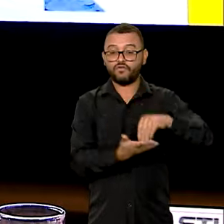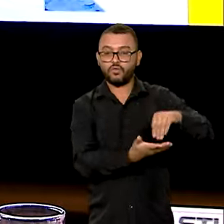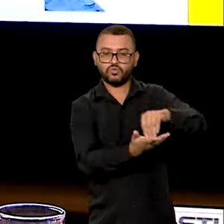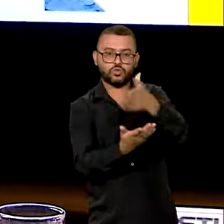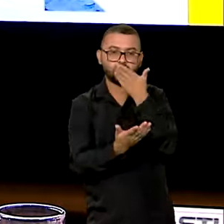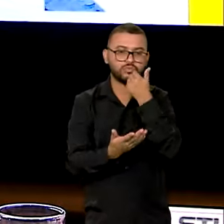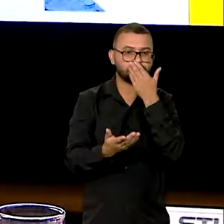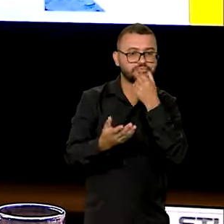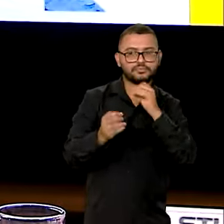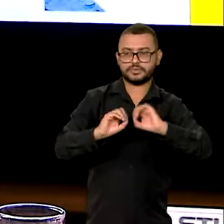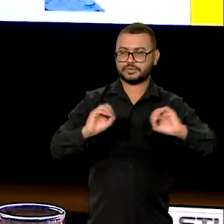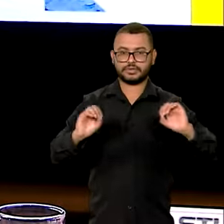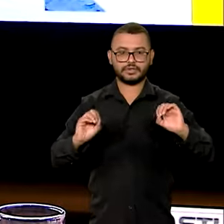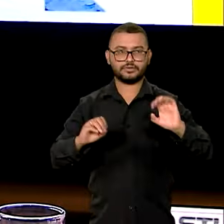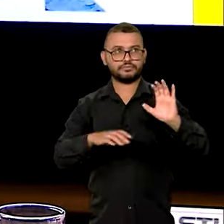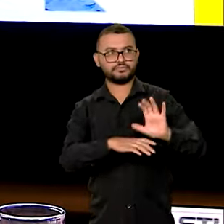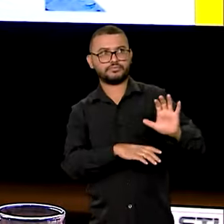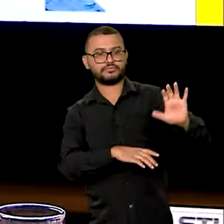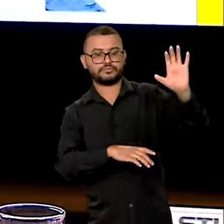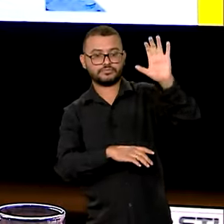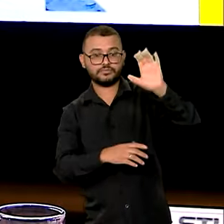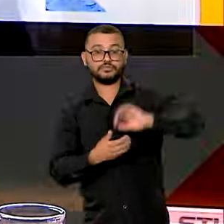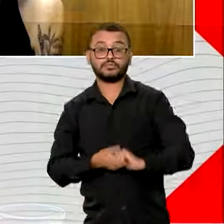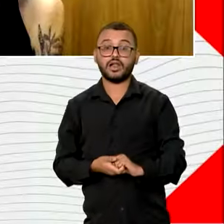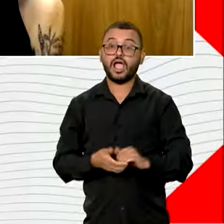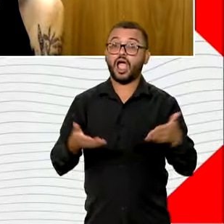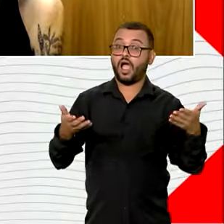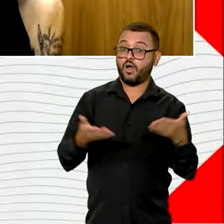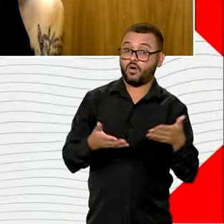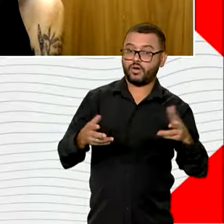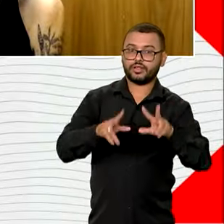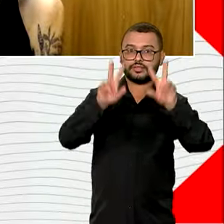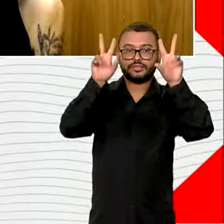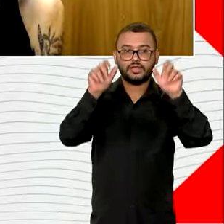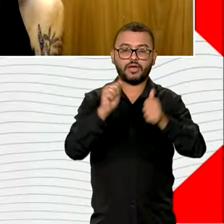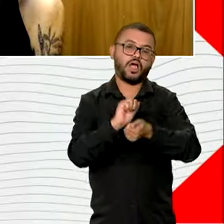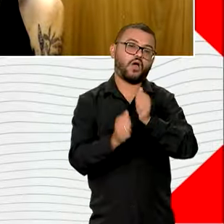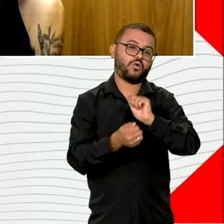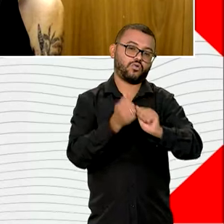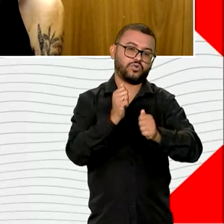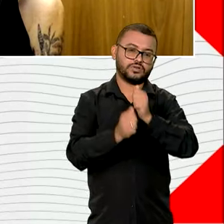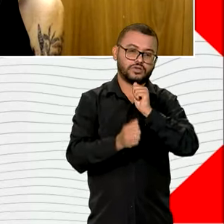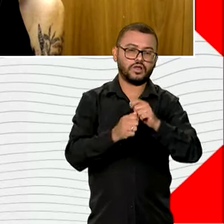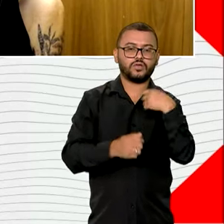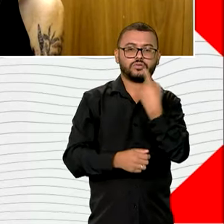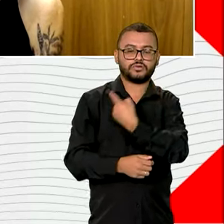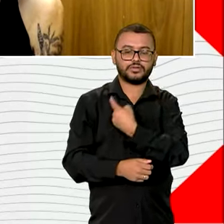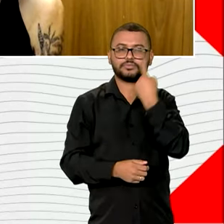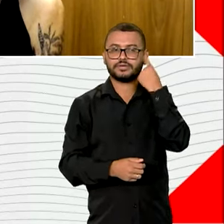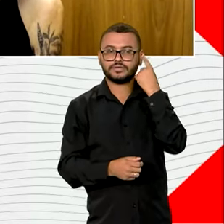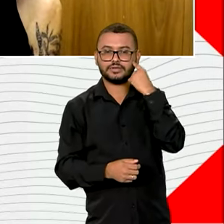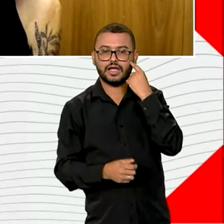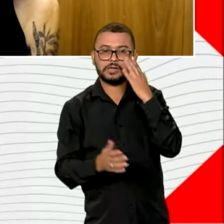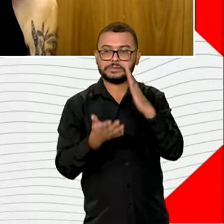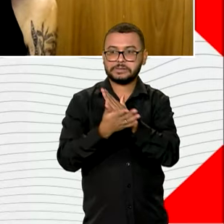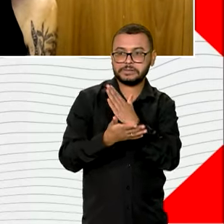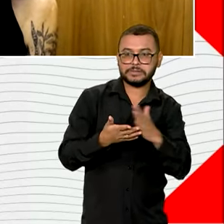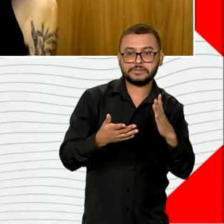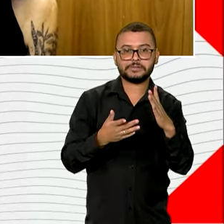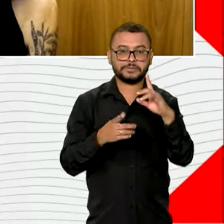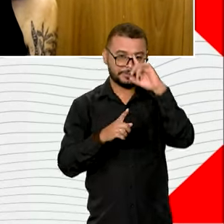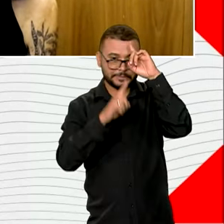em nenhuma região. Desculpe. Agora vem a questão do arroz. Nós estamos combatendo essa especulação.